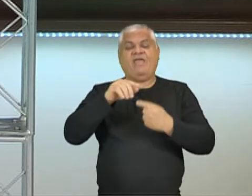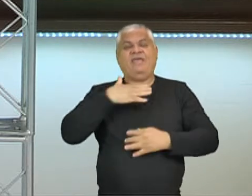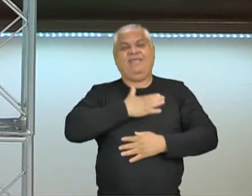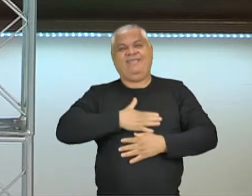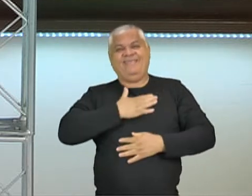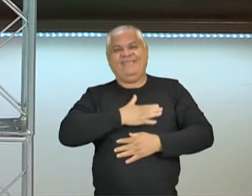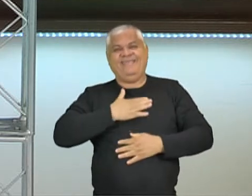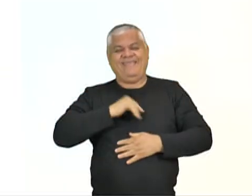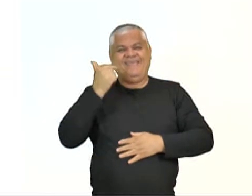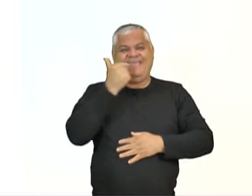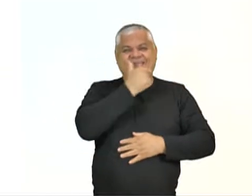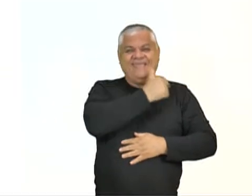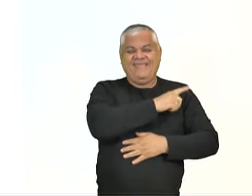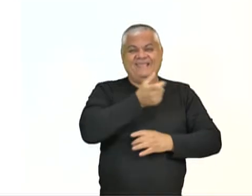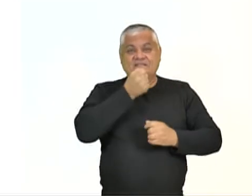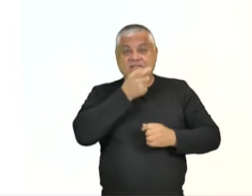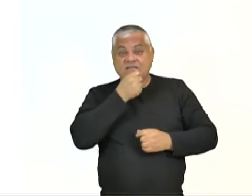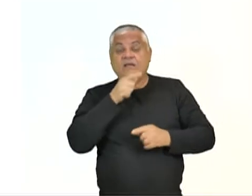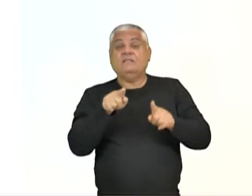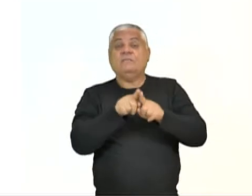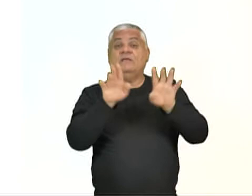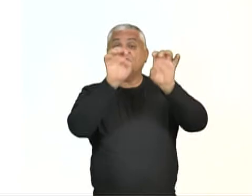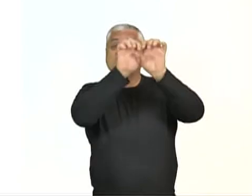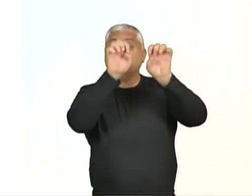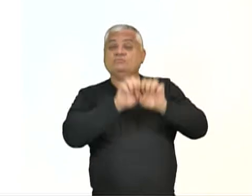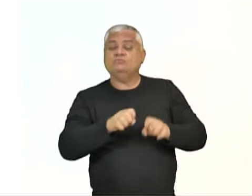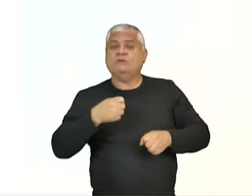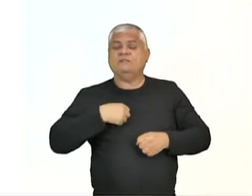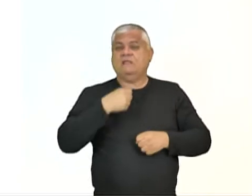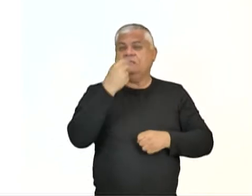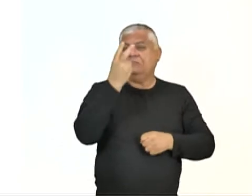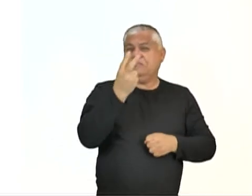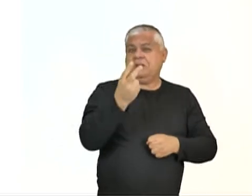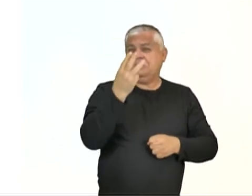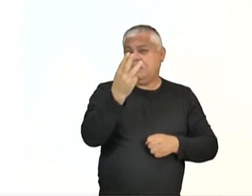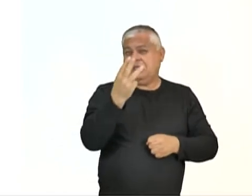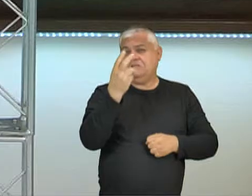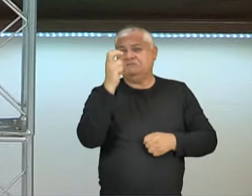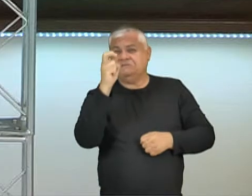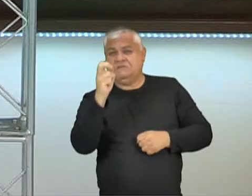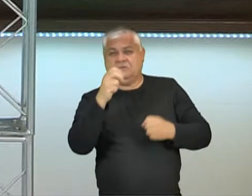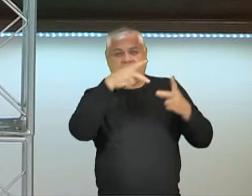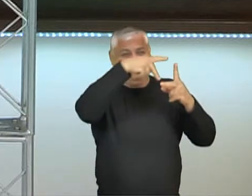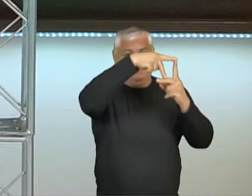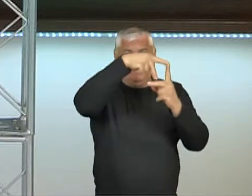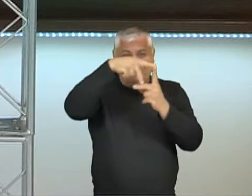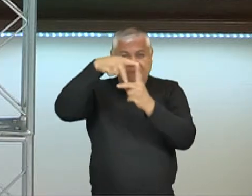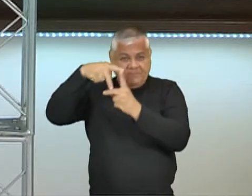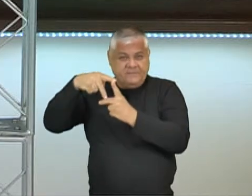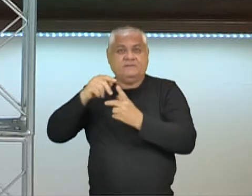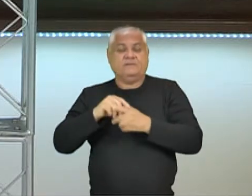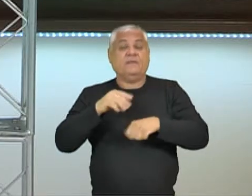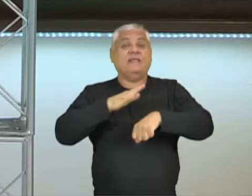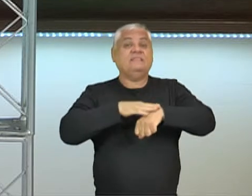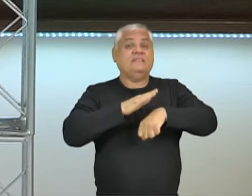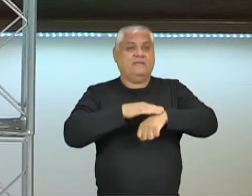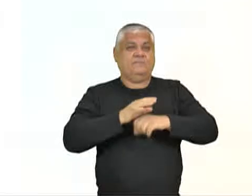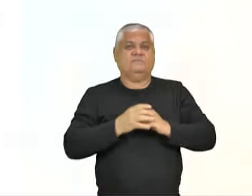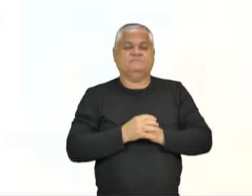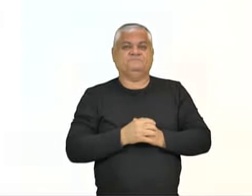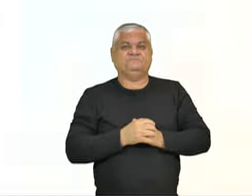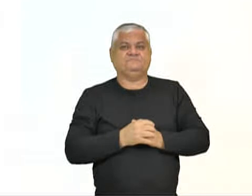humor como tônica, e a sua estrutura é de três a cinco quadros, não costuma passar isso pela questão do timing, da